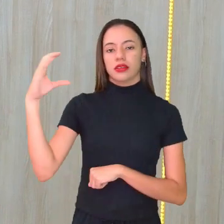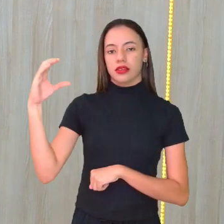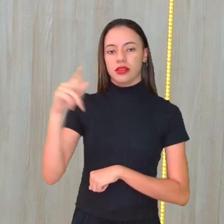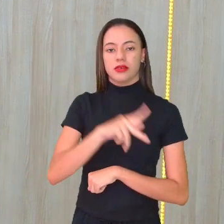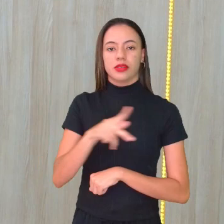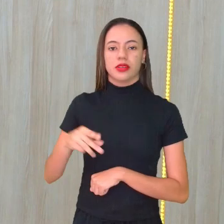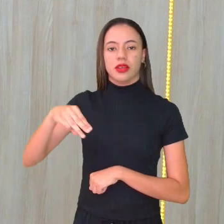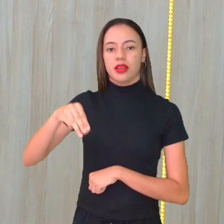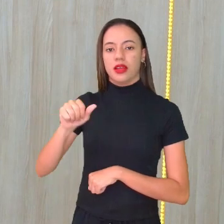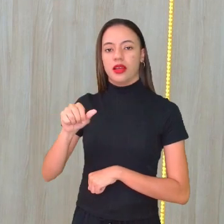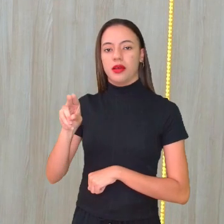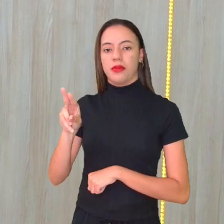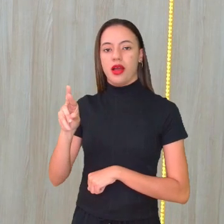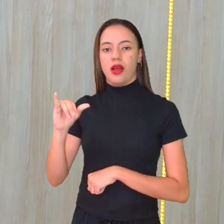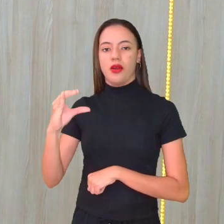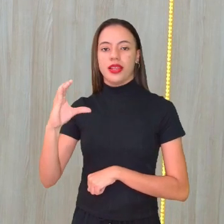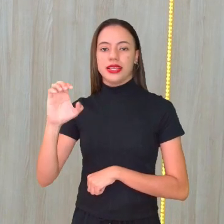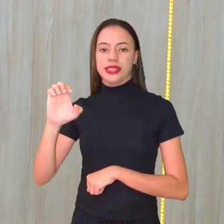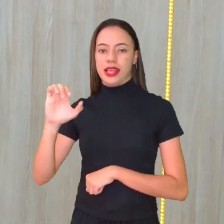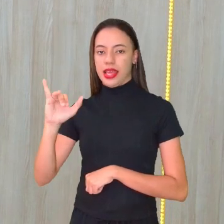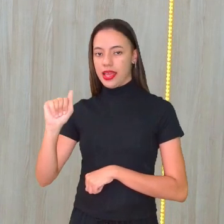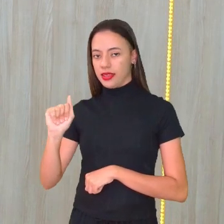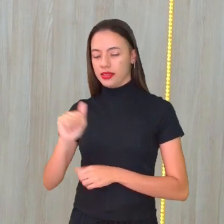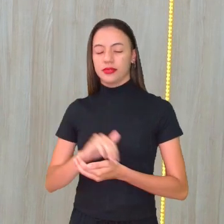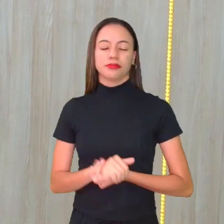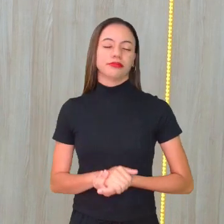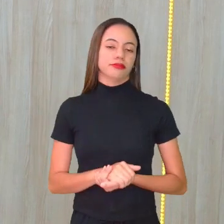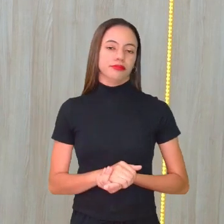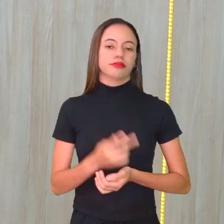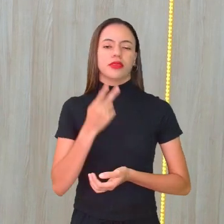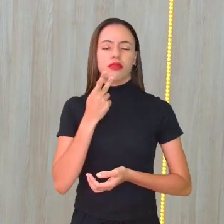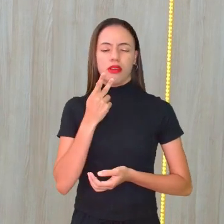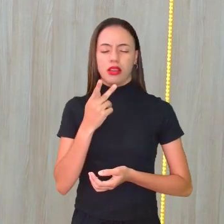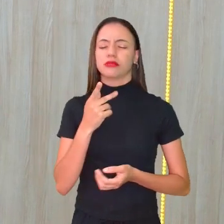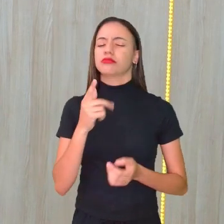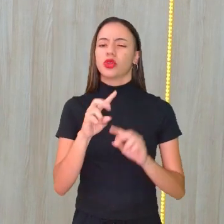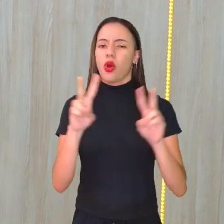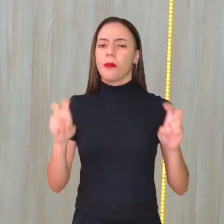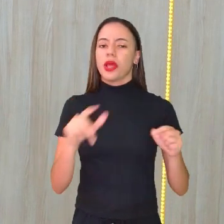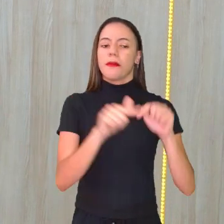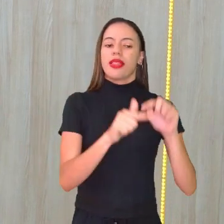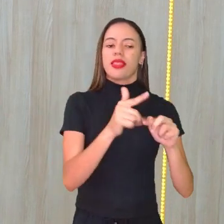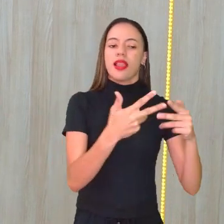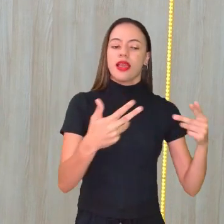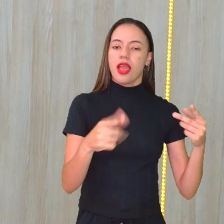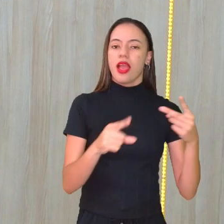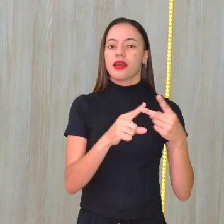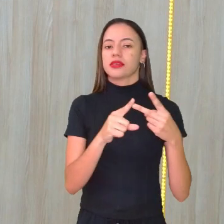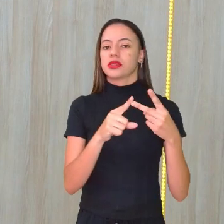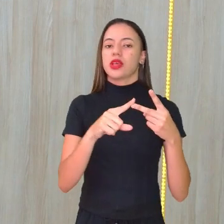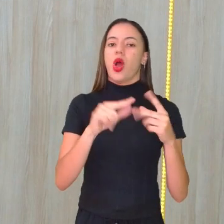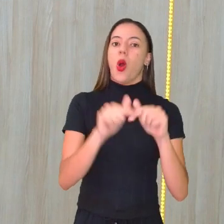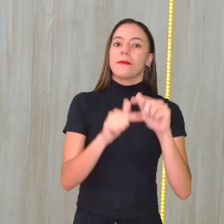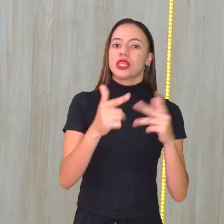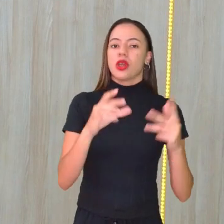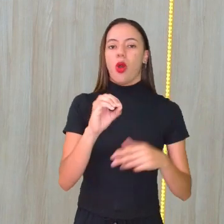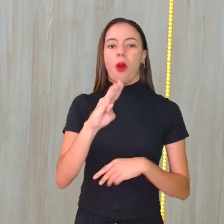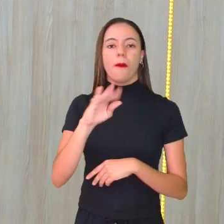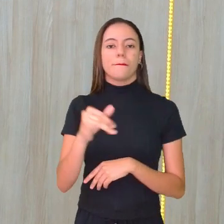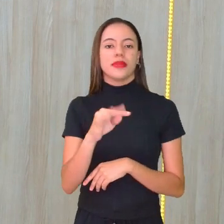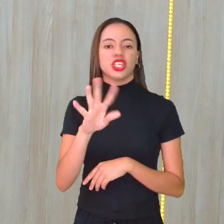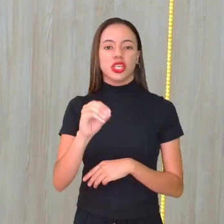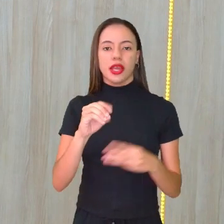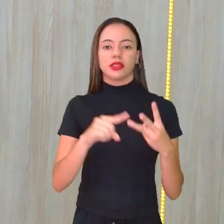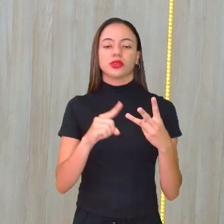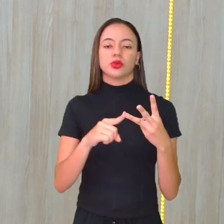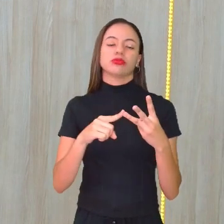professora Maury Sérgio Ana. A gente tem falado de matéria-prima, materiais, objetos e materiais. E a gente